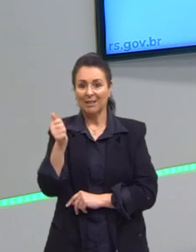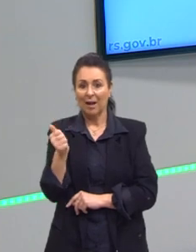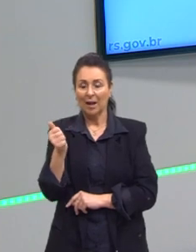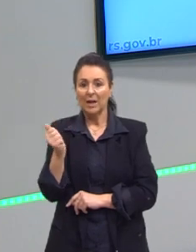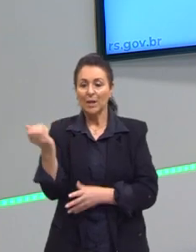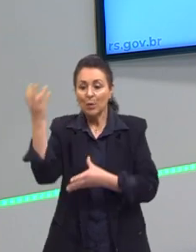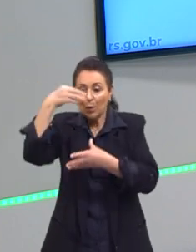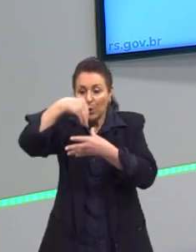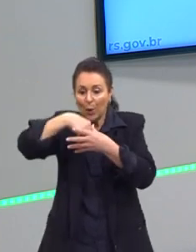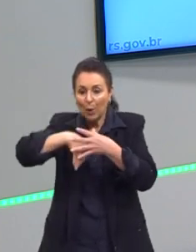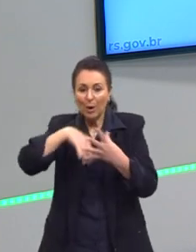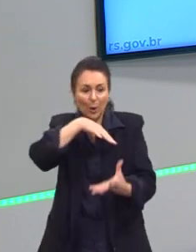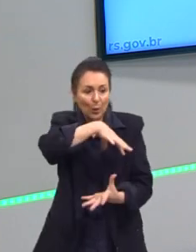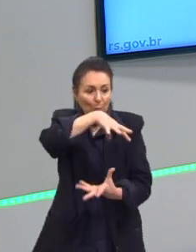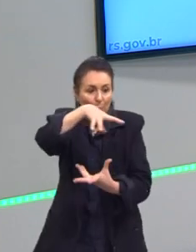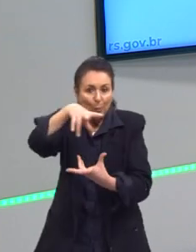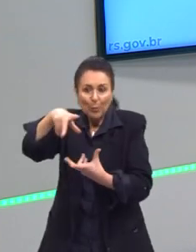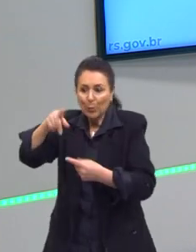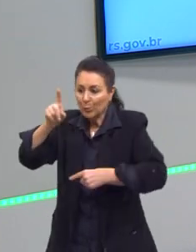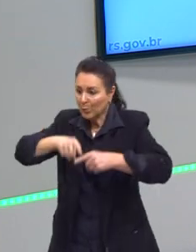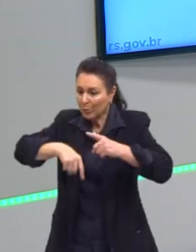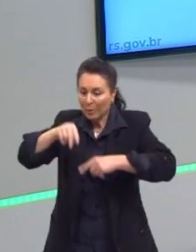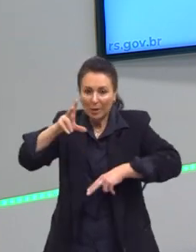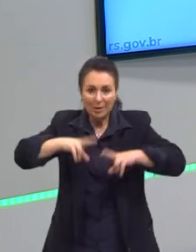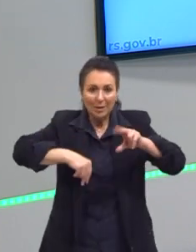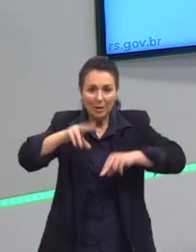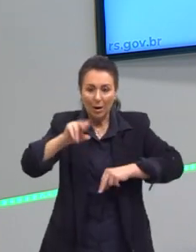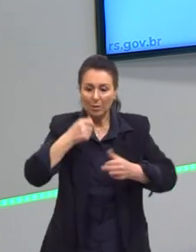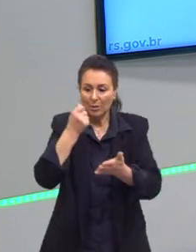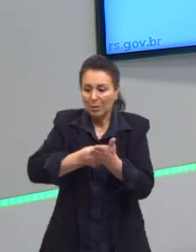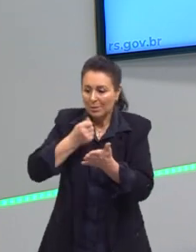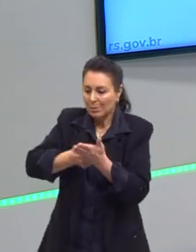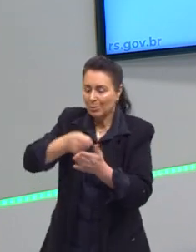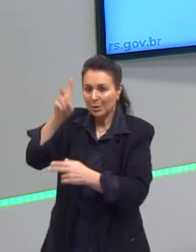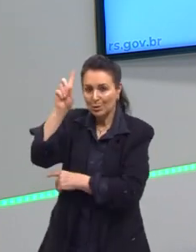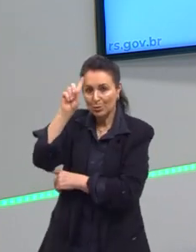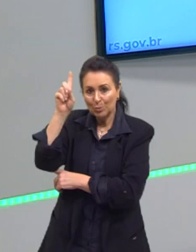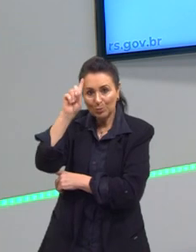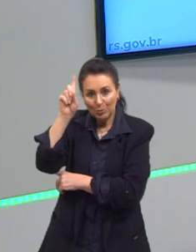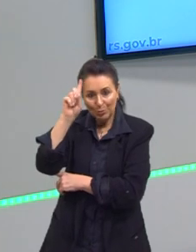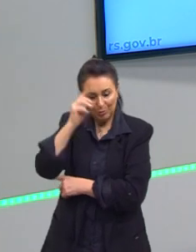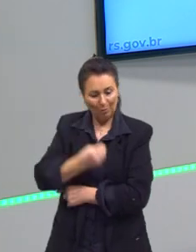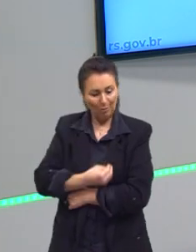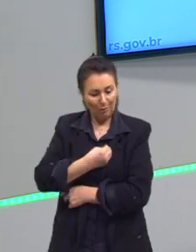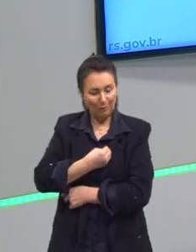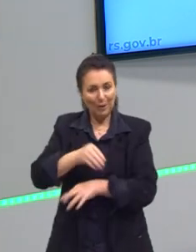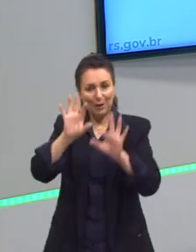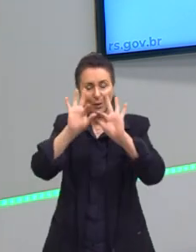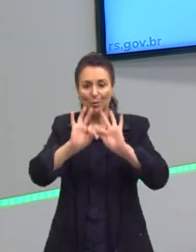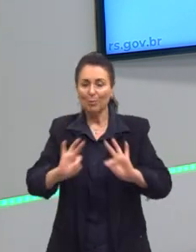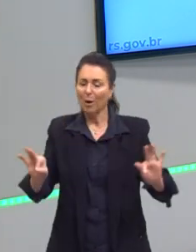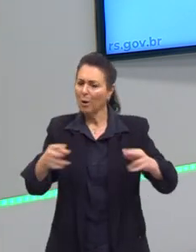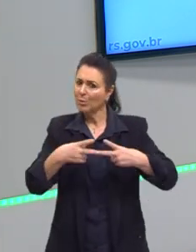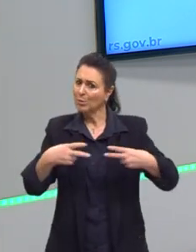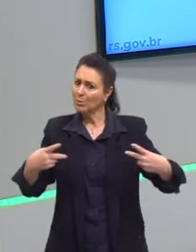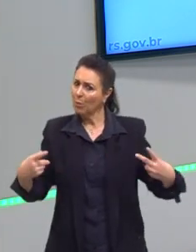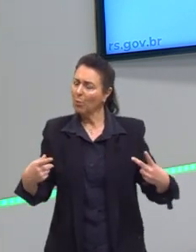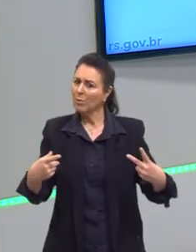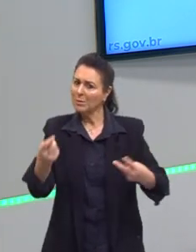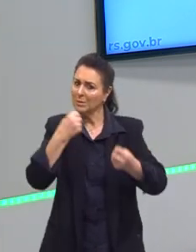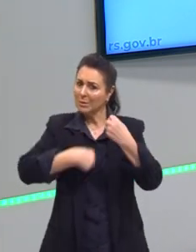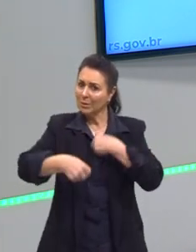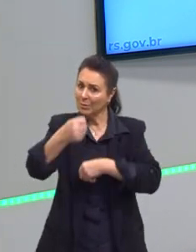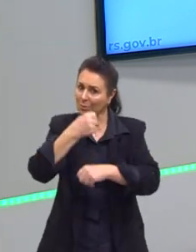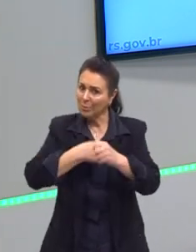no dia a dia, nos nossos contatos, nas nossas lutas diárias de construção, dos nossos bens econômicos, dos nossos valores,